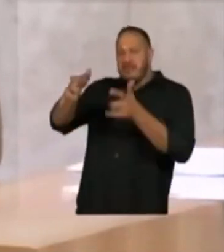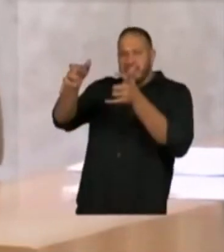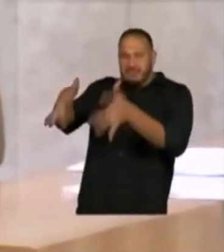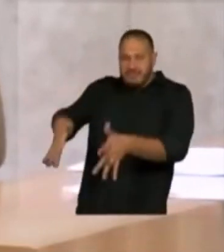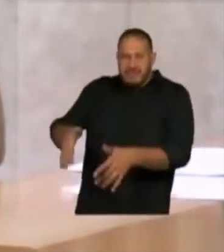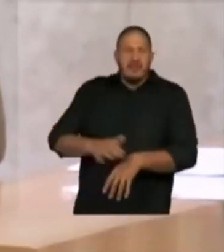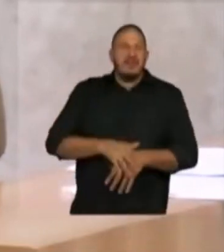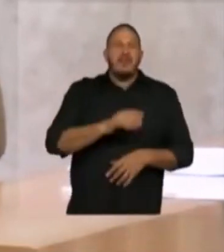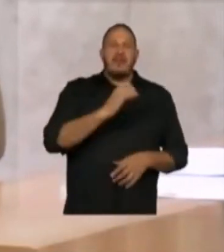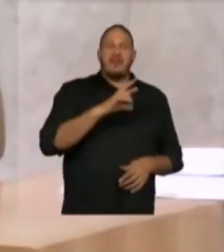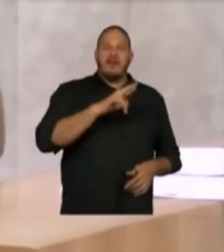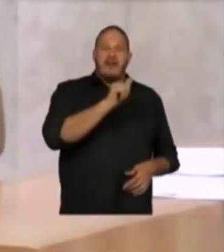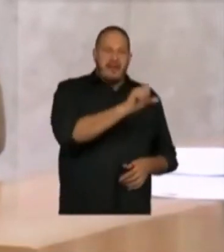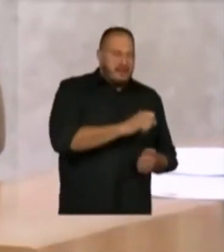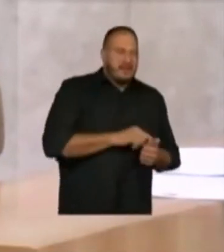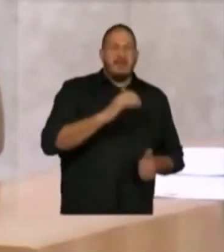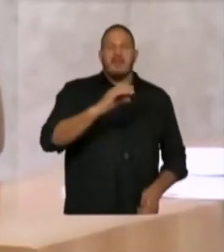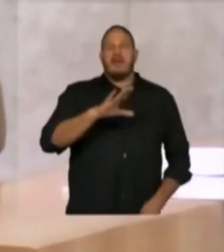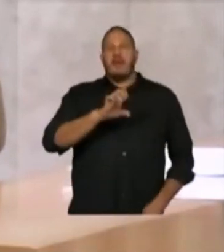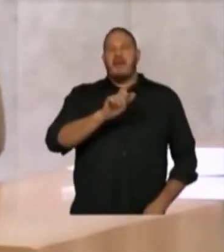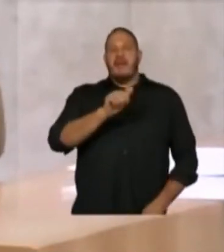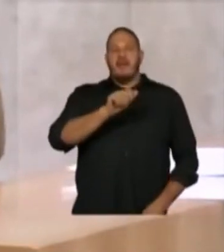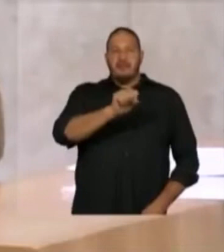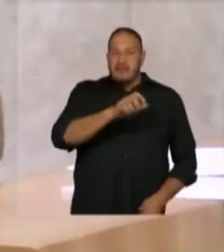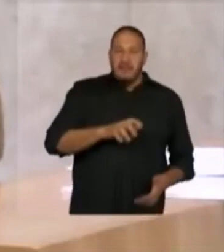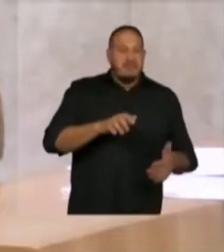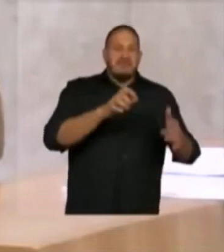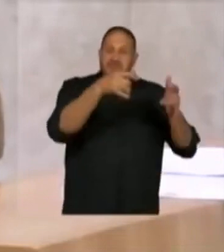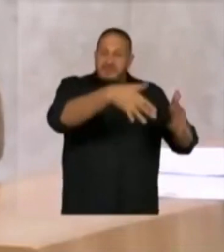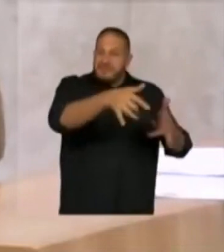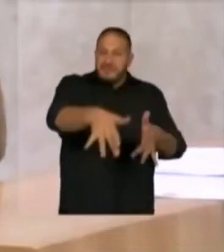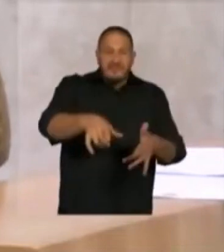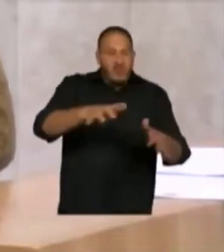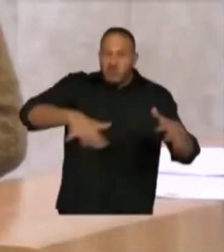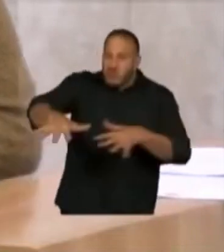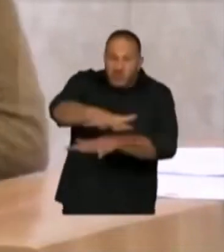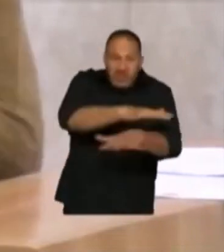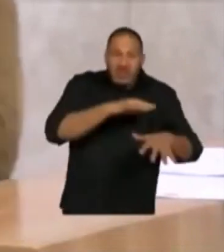precarizar o CRAS, o CREAS. É ruim para a população de São Paulo inteira.